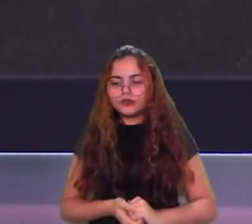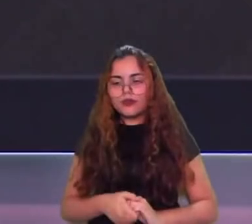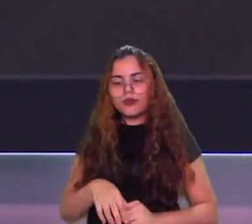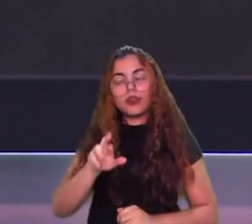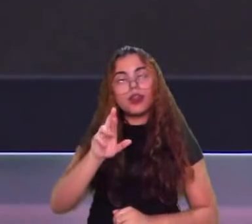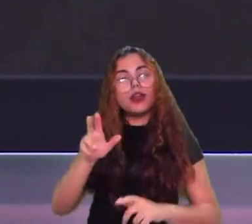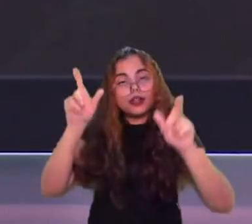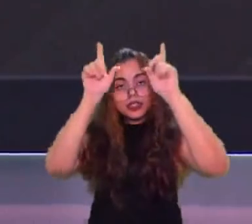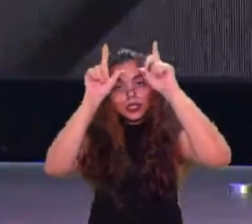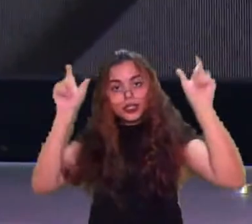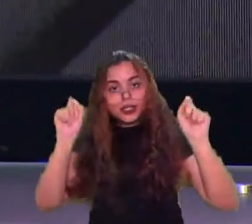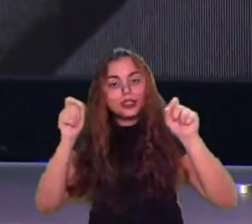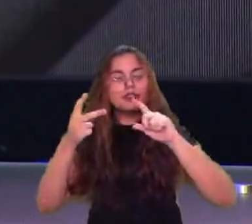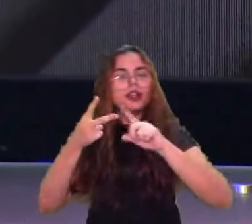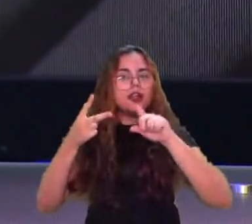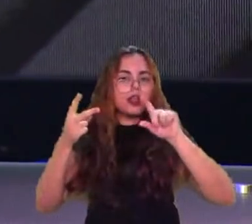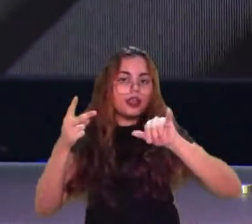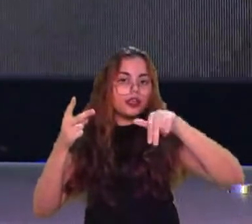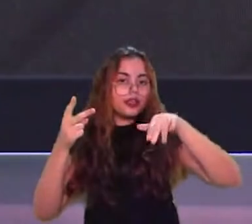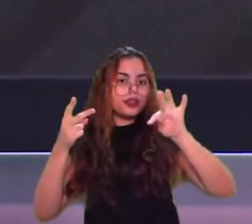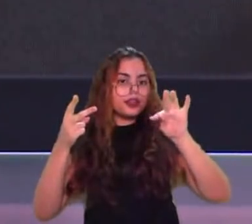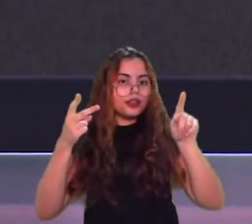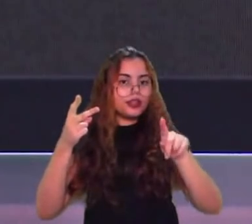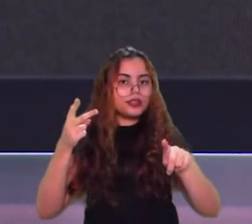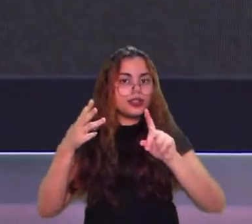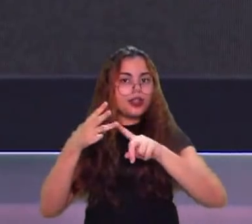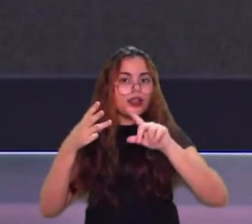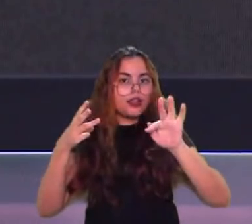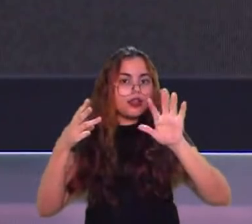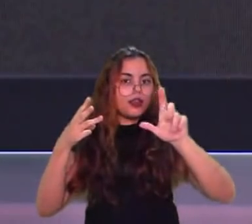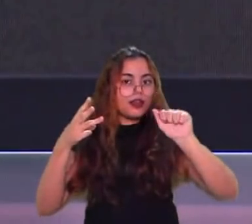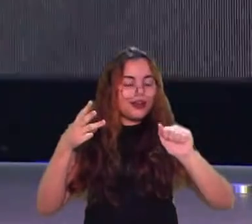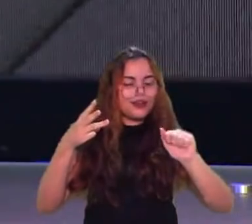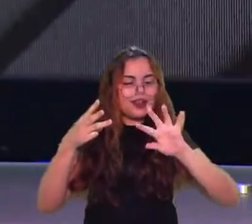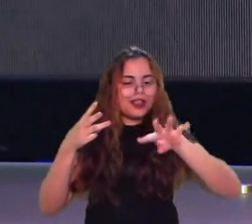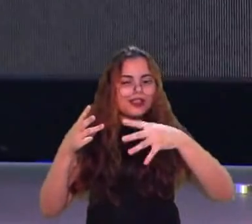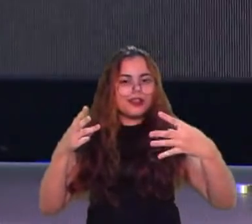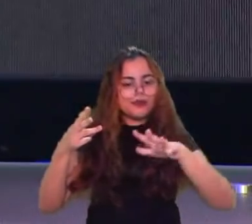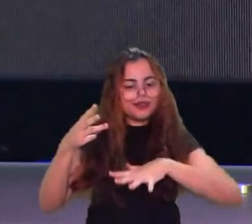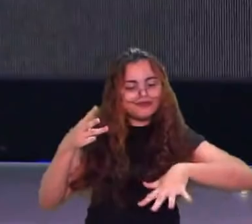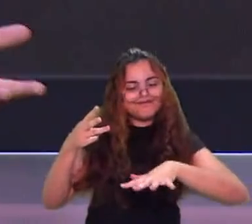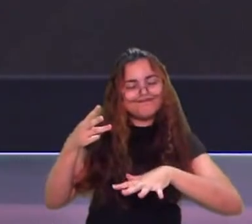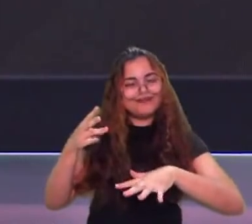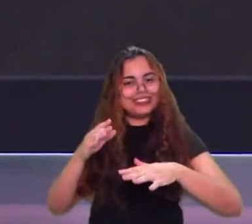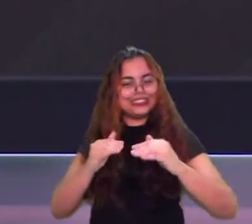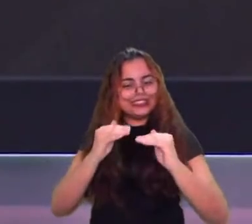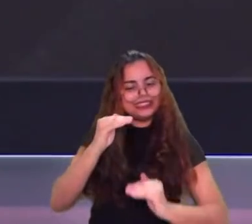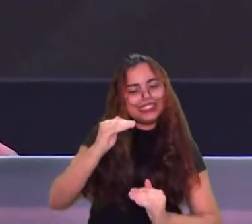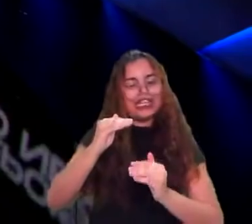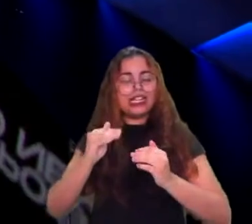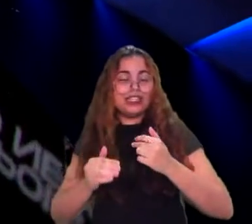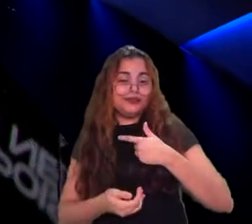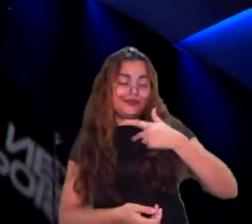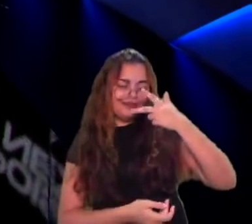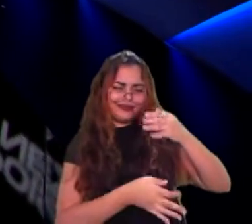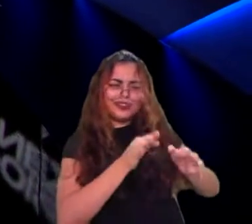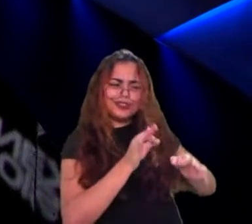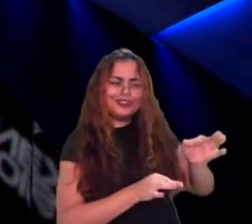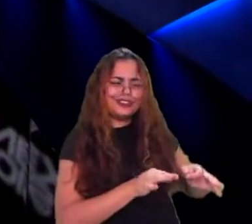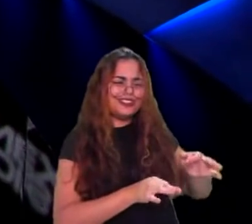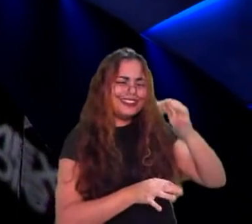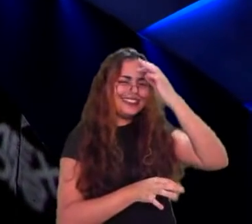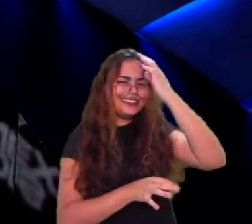na parte de baixo ali. Acho justo, não? É. O Bela Game Play apresentado é justíssimo, pô.